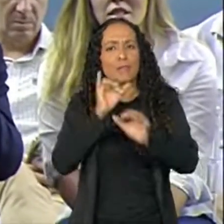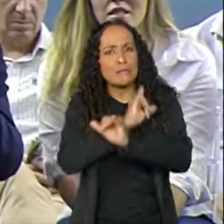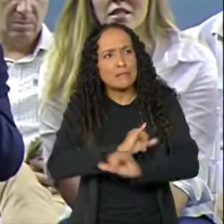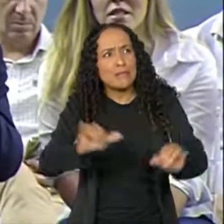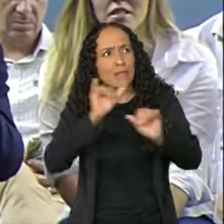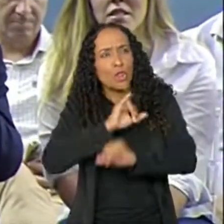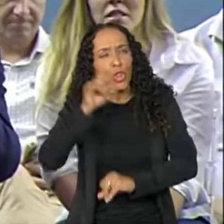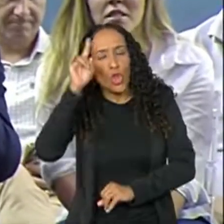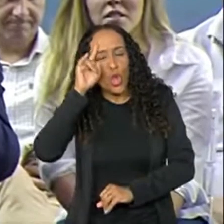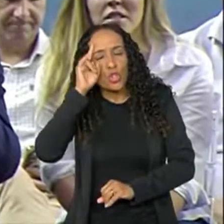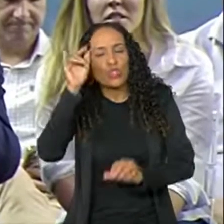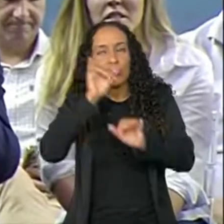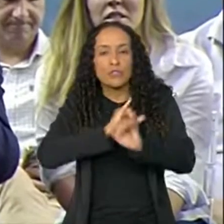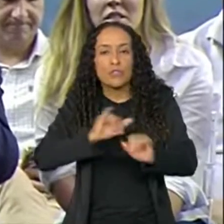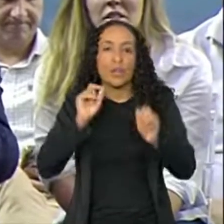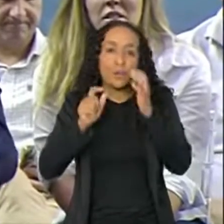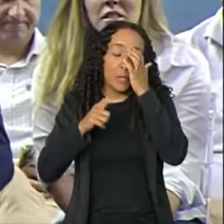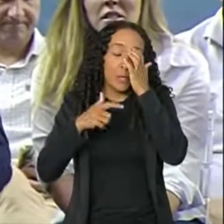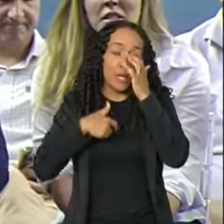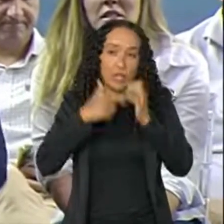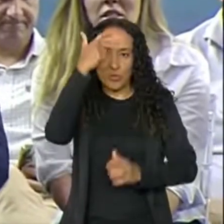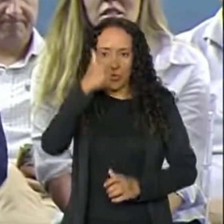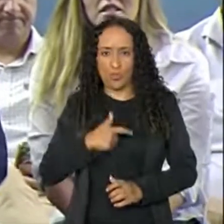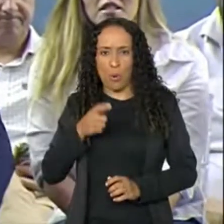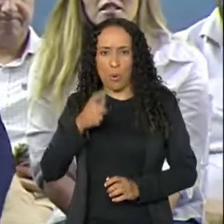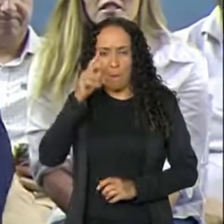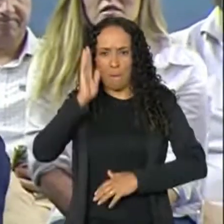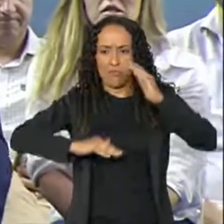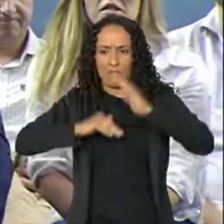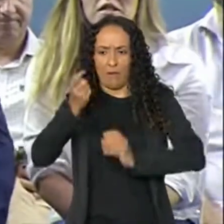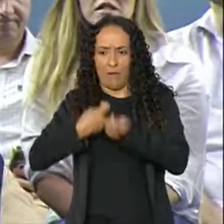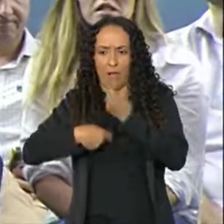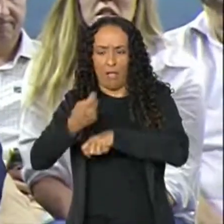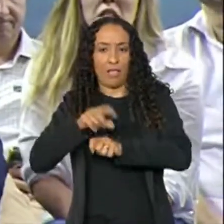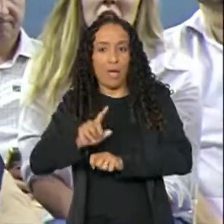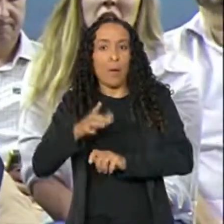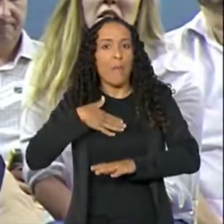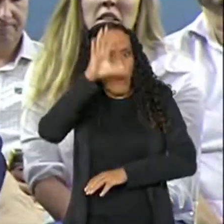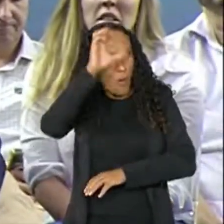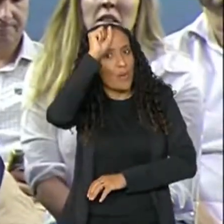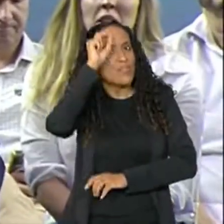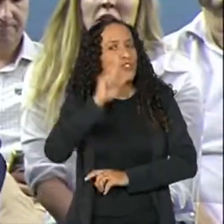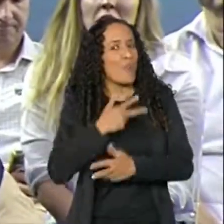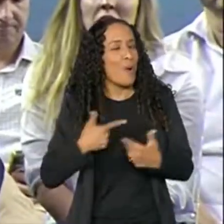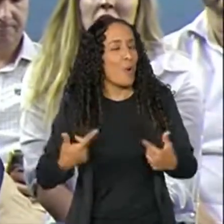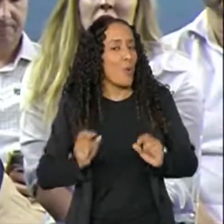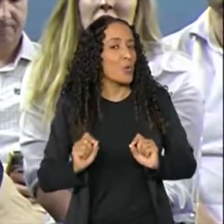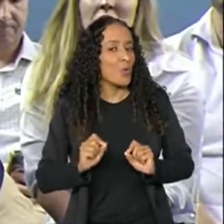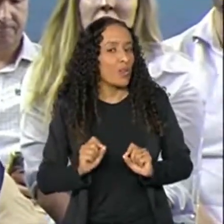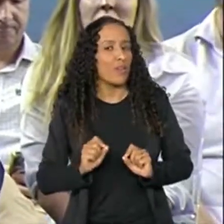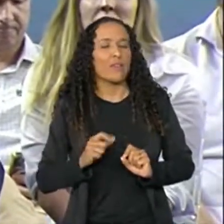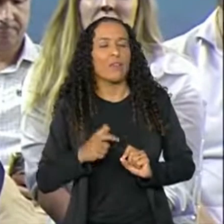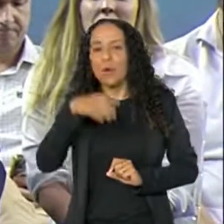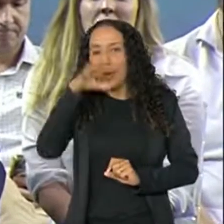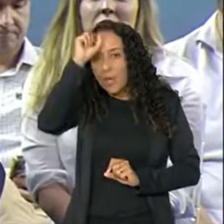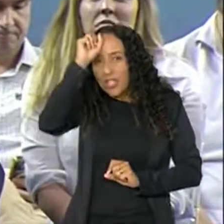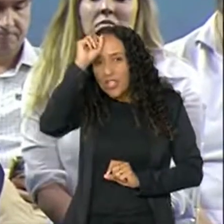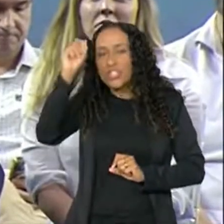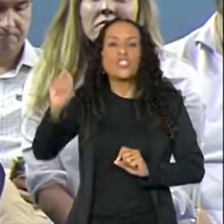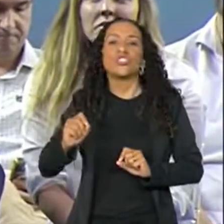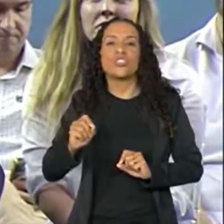dia, companheiros, eu não sou economista, mas eu aprendi uma coisa na minha vida, eu aprendi uma coisa,